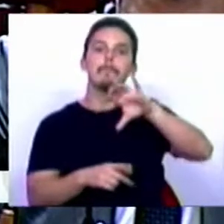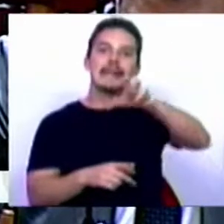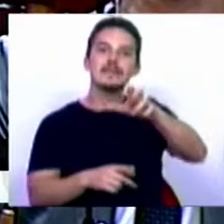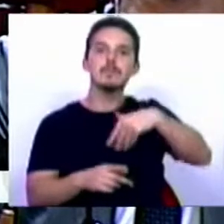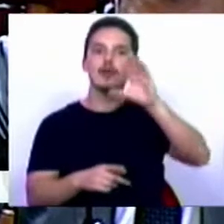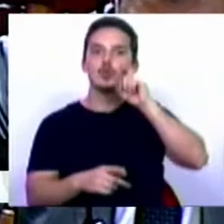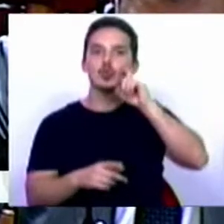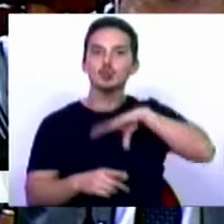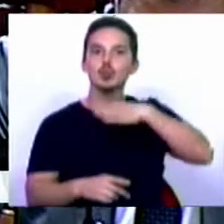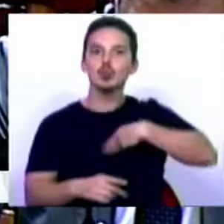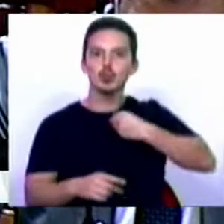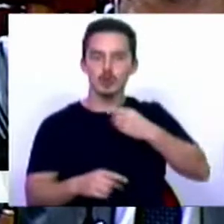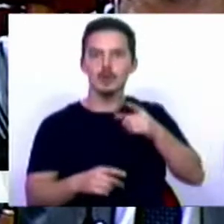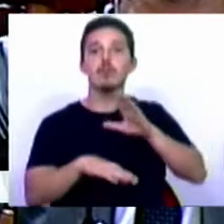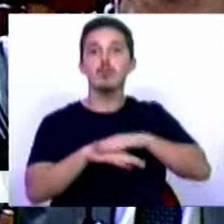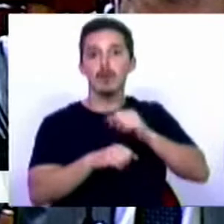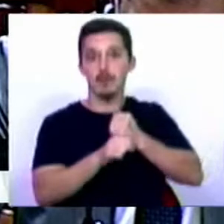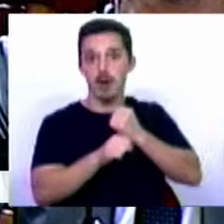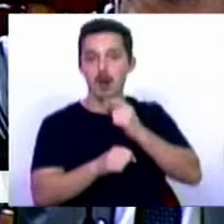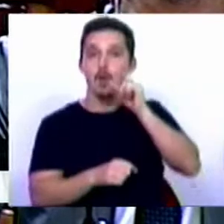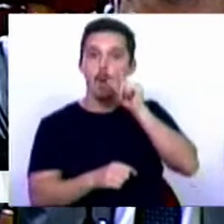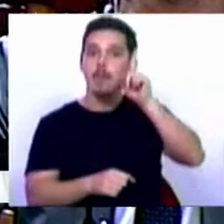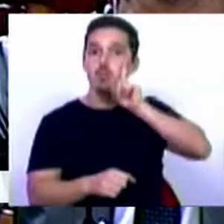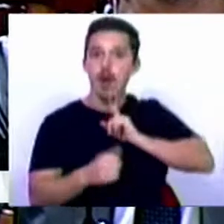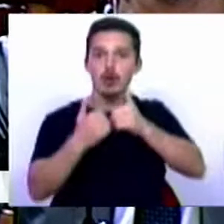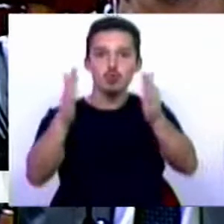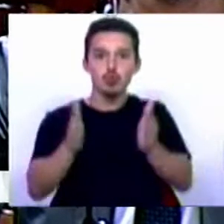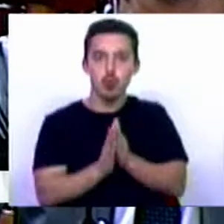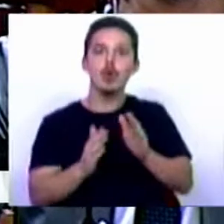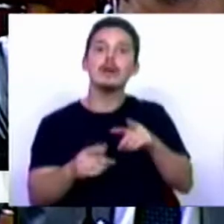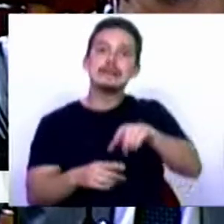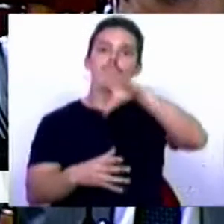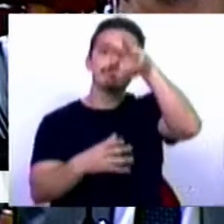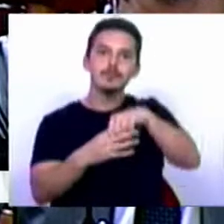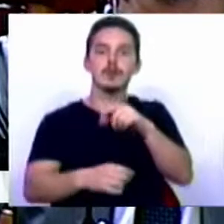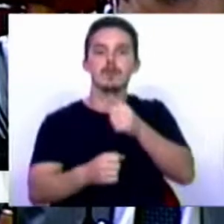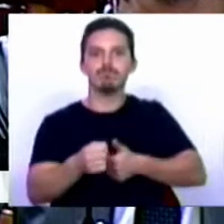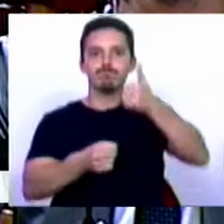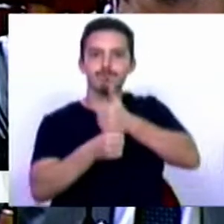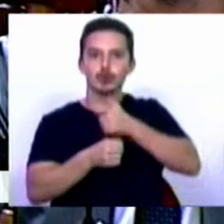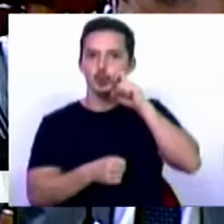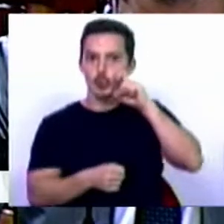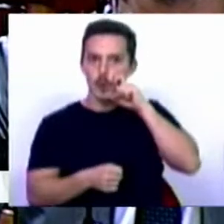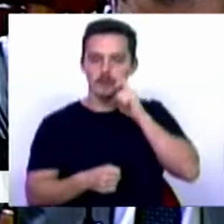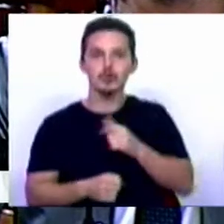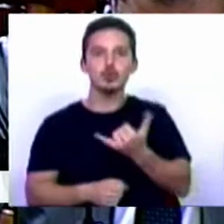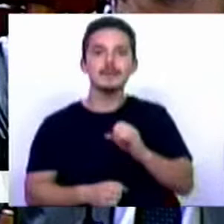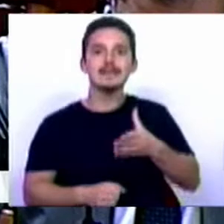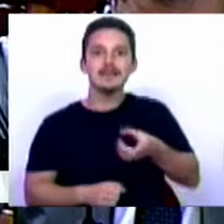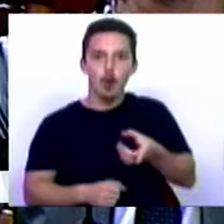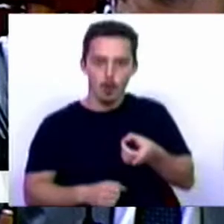ao trabalho dos homens e mulheres que servem em Portugal nas Forças de Segurança. 2019 foi o